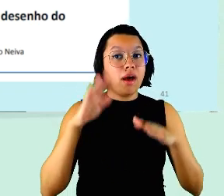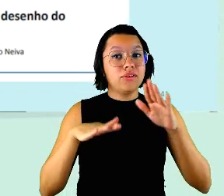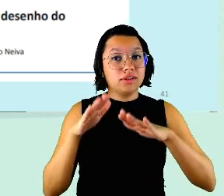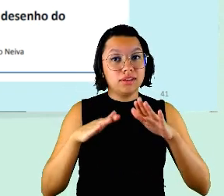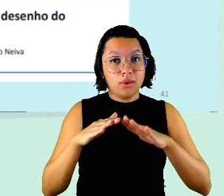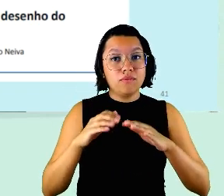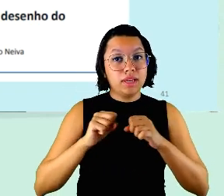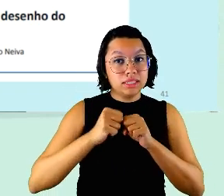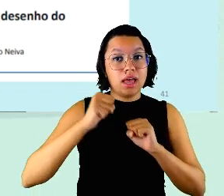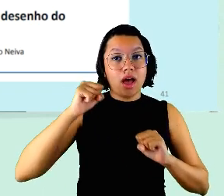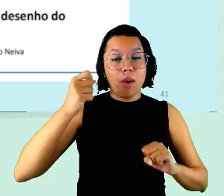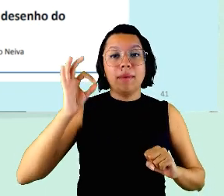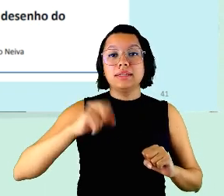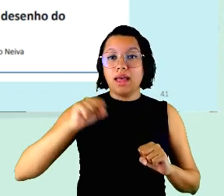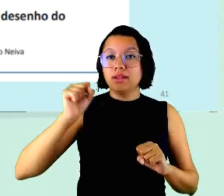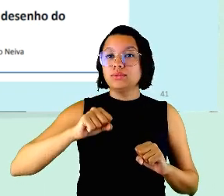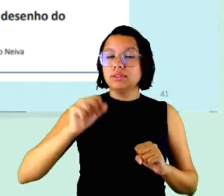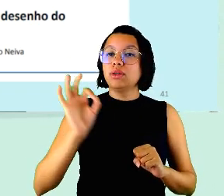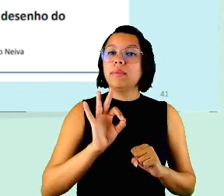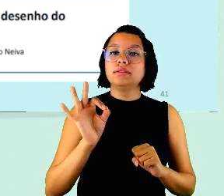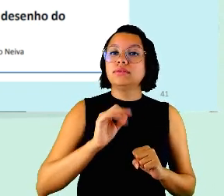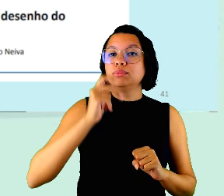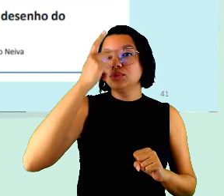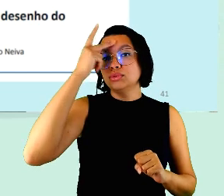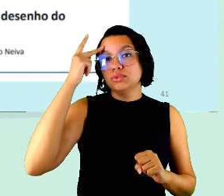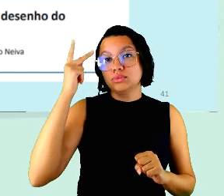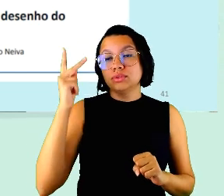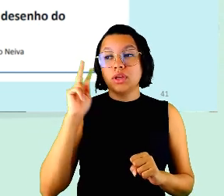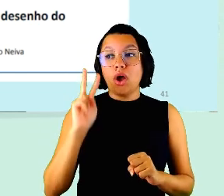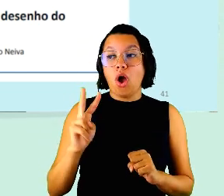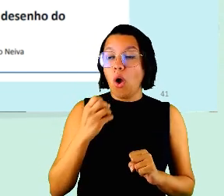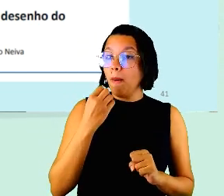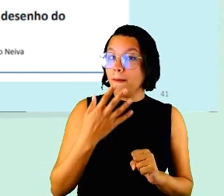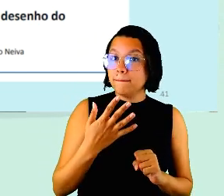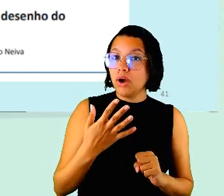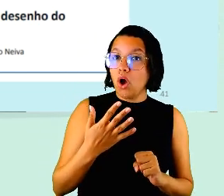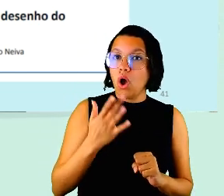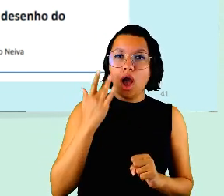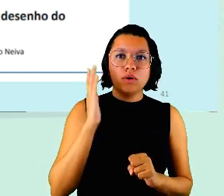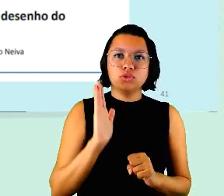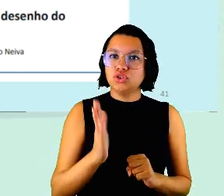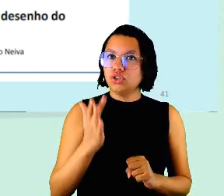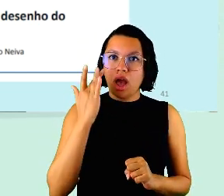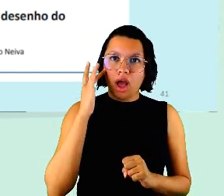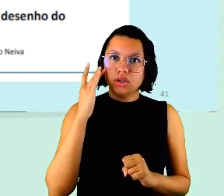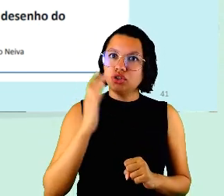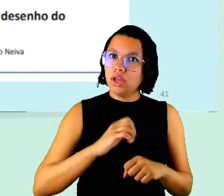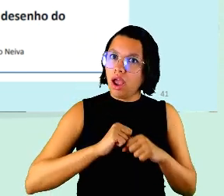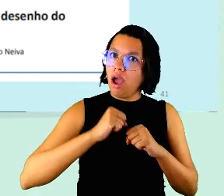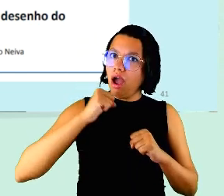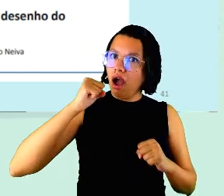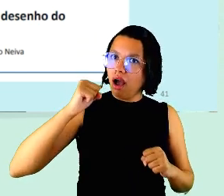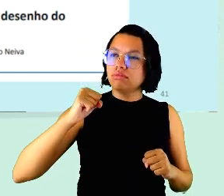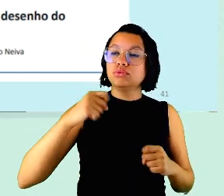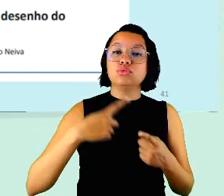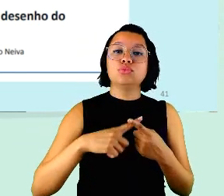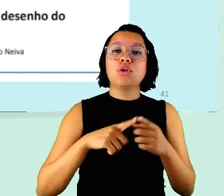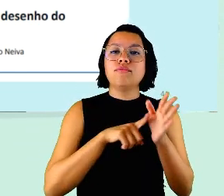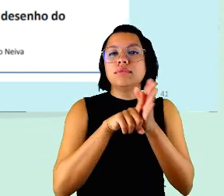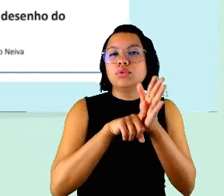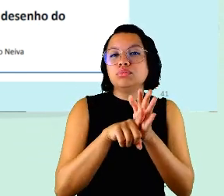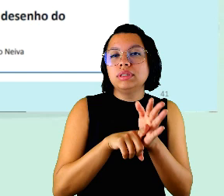aumentado o percentual de pessoas com positividade mas eu já achei muito alto porque eu tenho feito pesquisa muitos